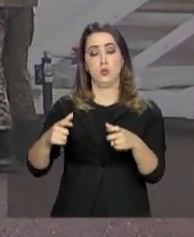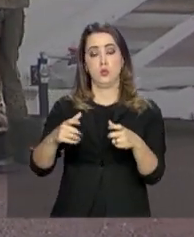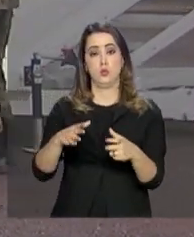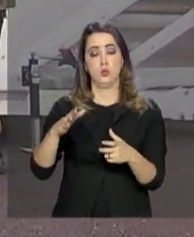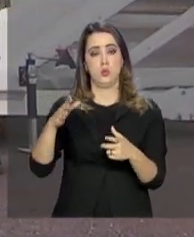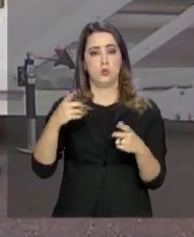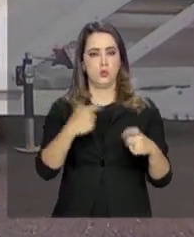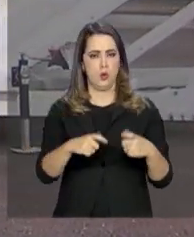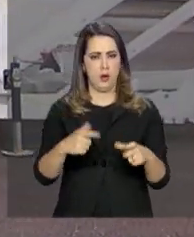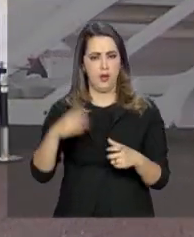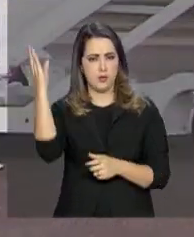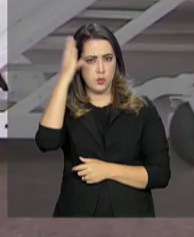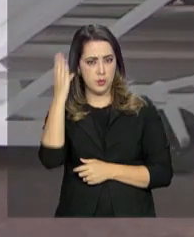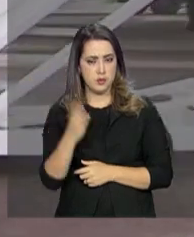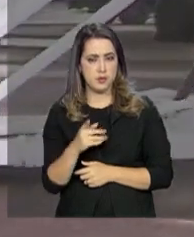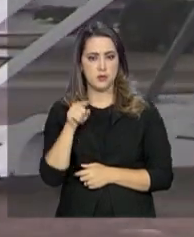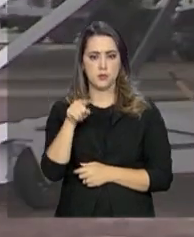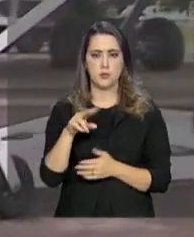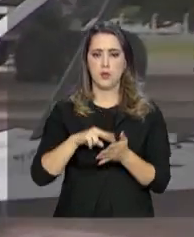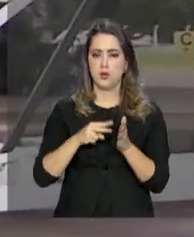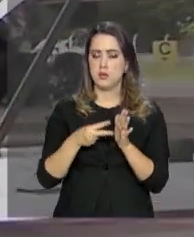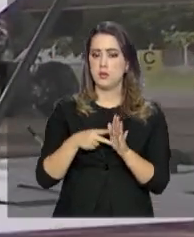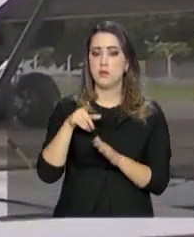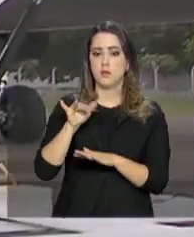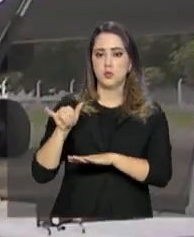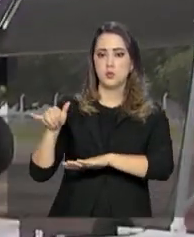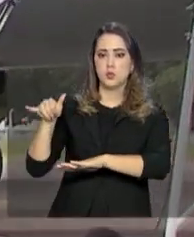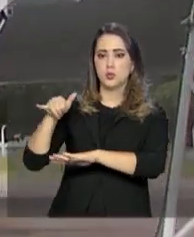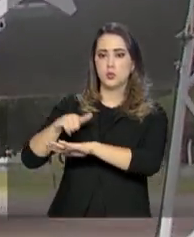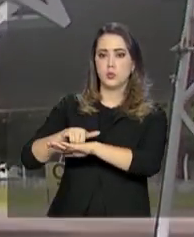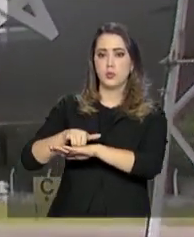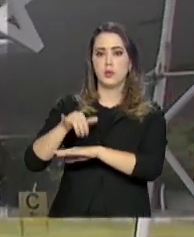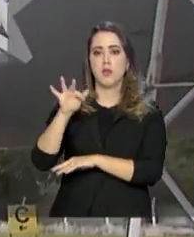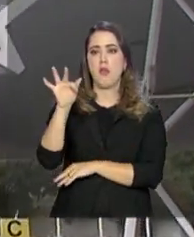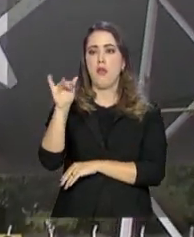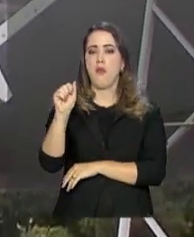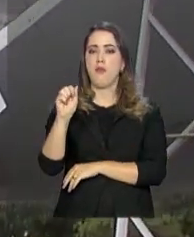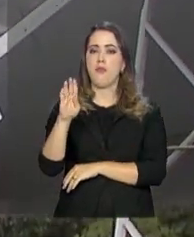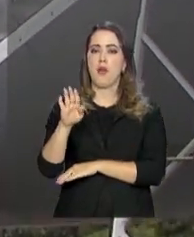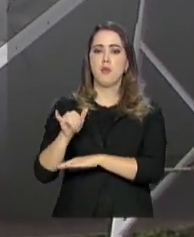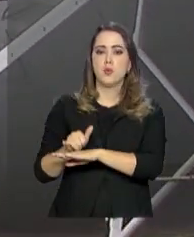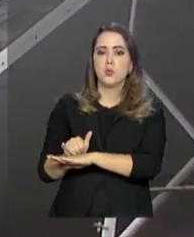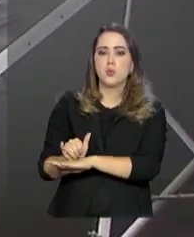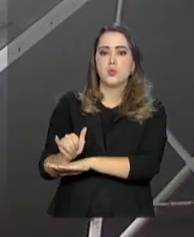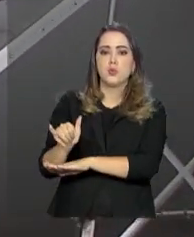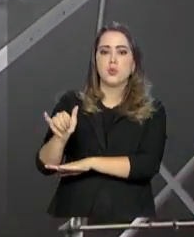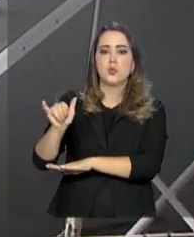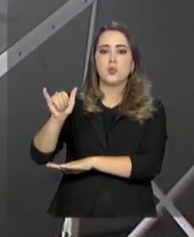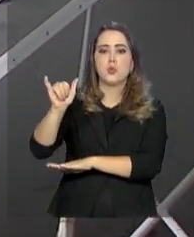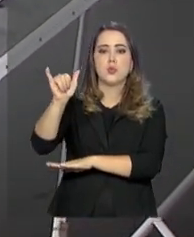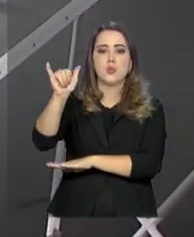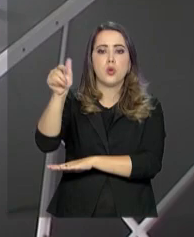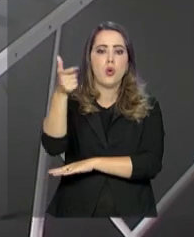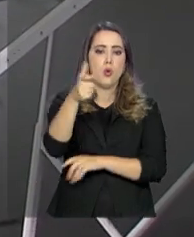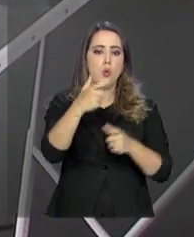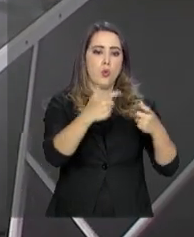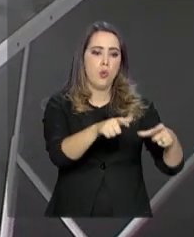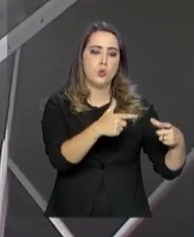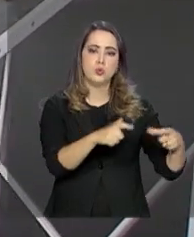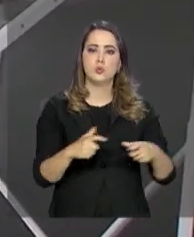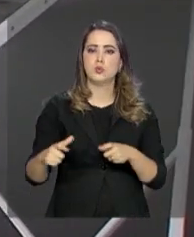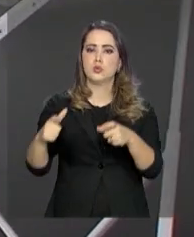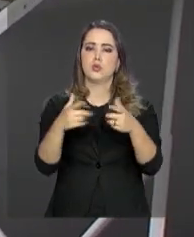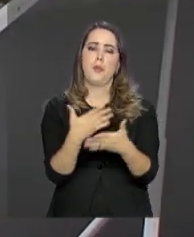Ou seja, eles vão seguir nesse avião da Força Aérea Brasileira pra outras regiões do país, em busca de